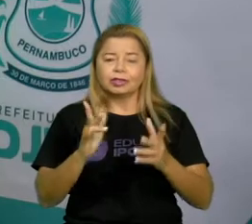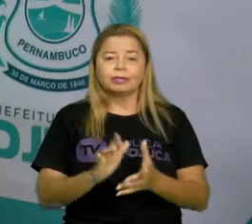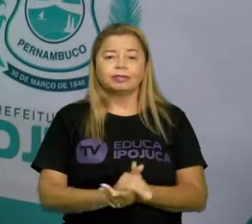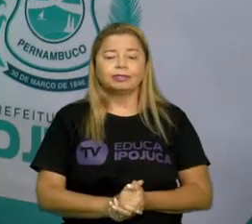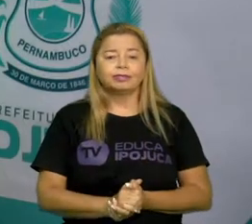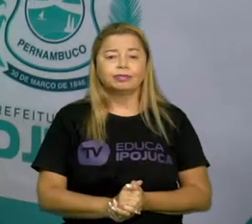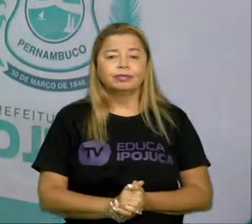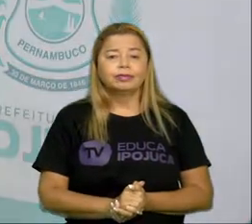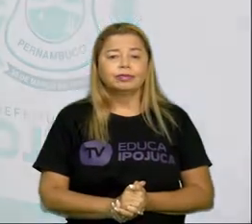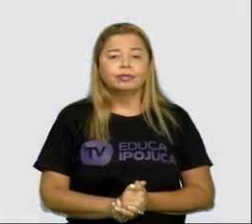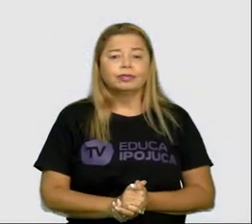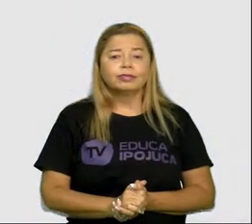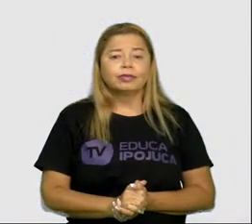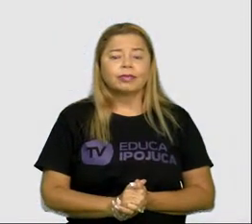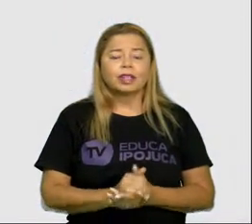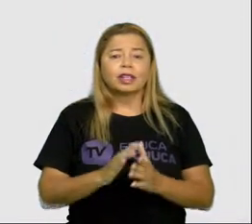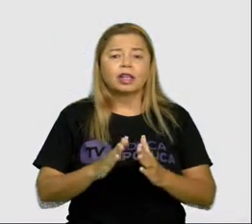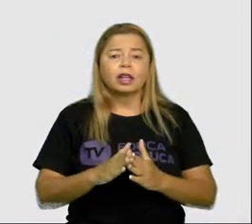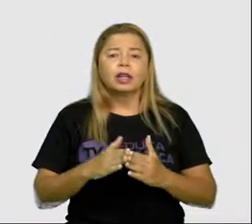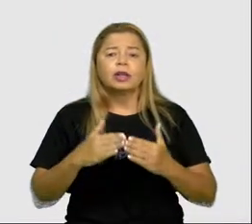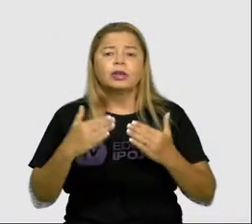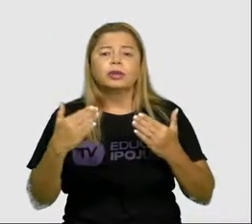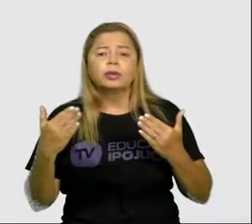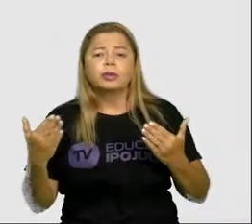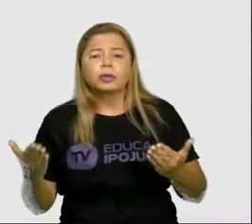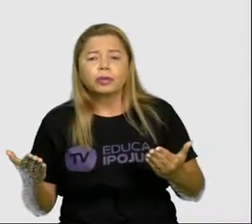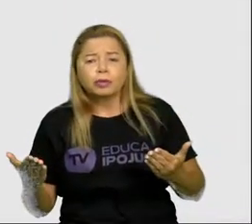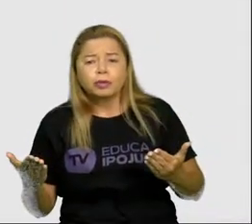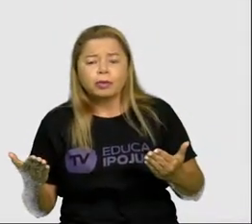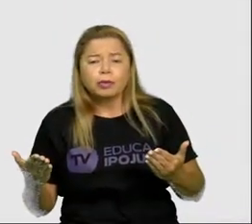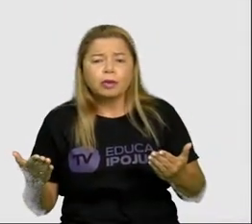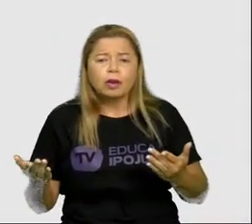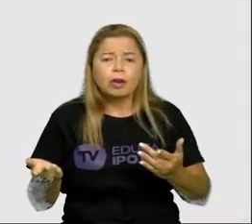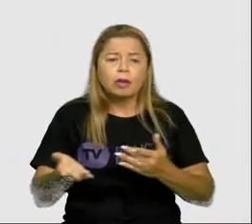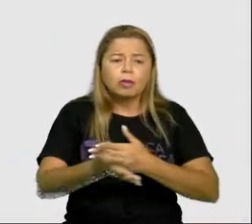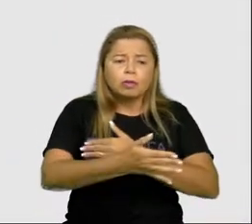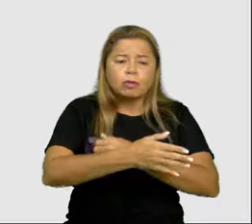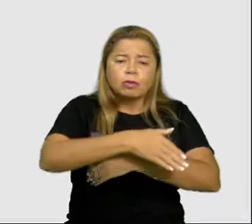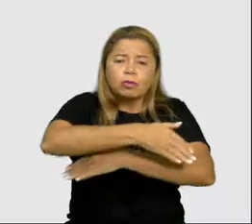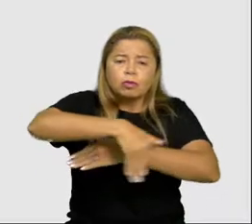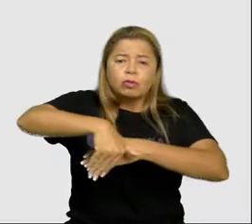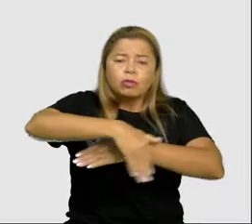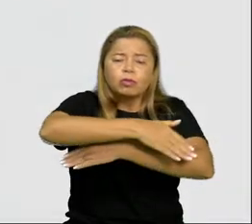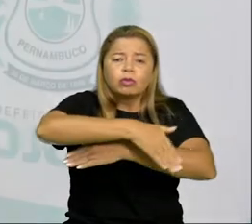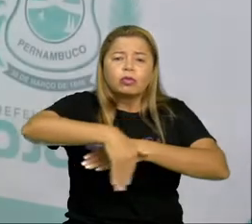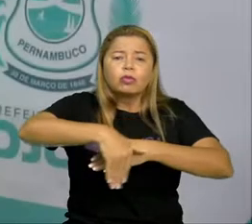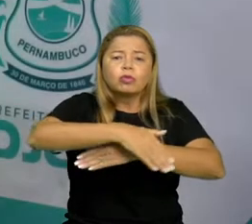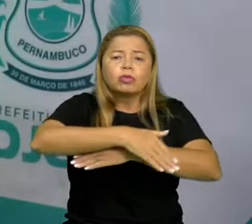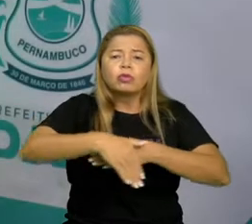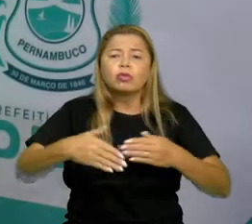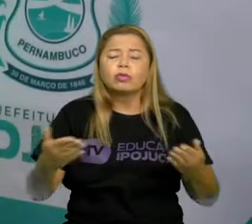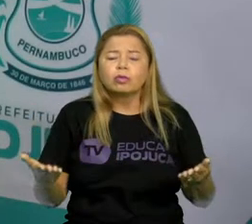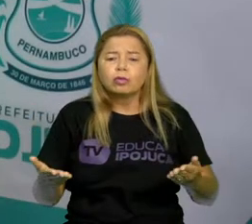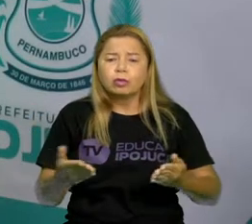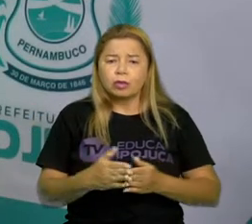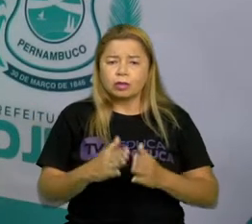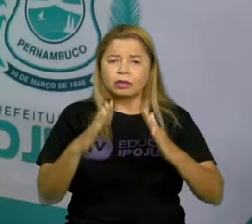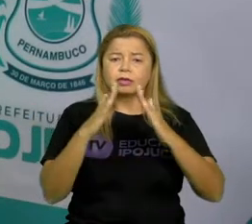E qual era o endereço da casa engraçada mesmo? Vocês lembram o endereço da casa?